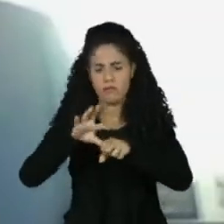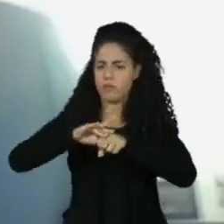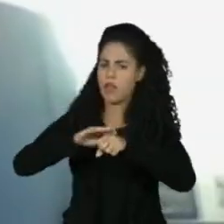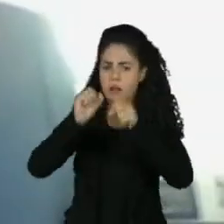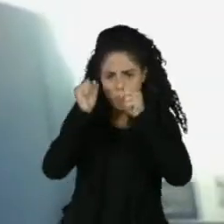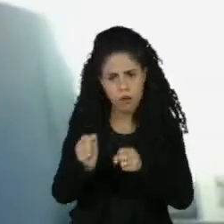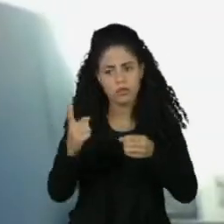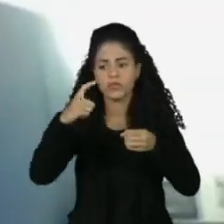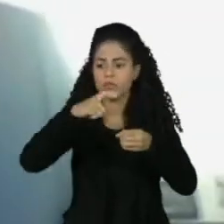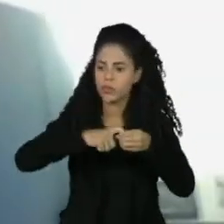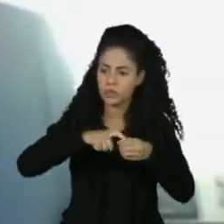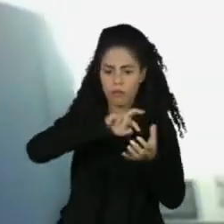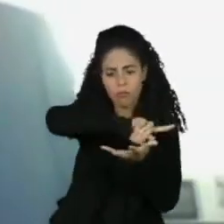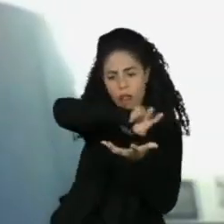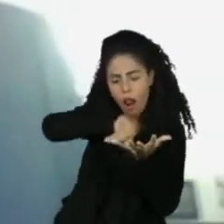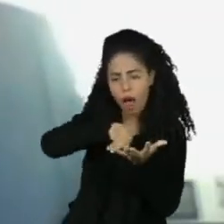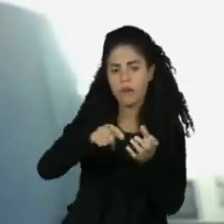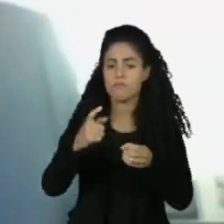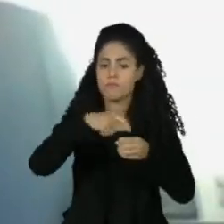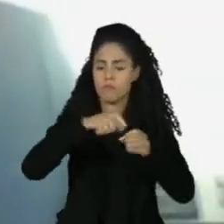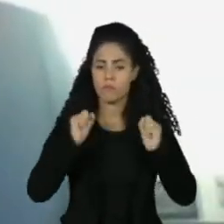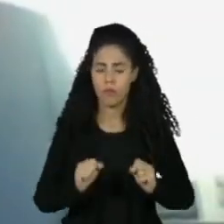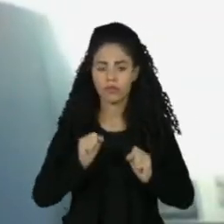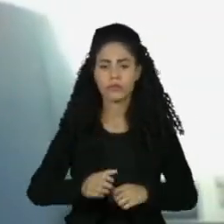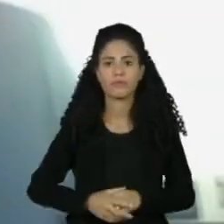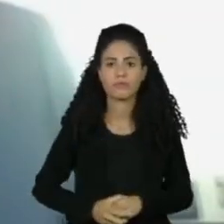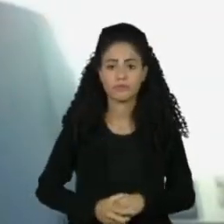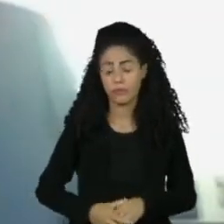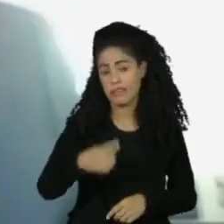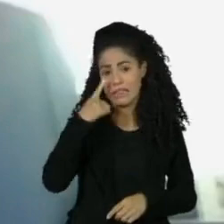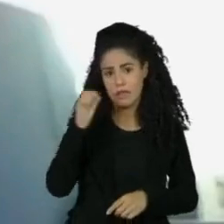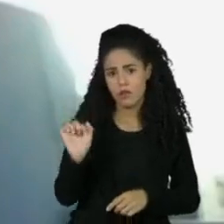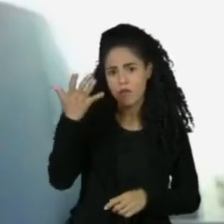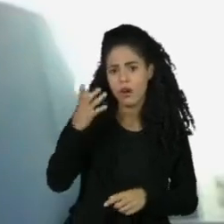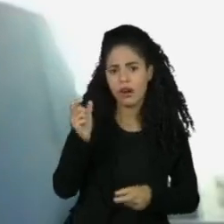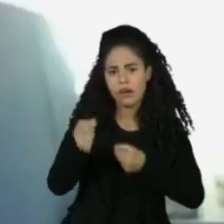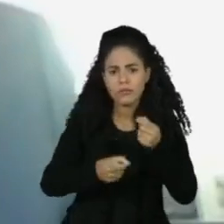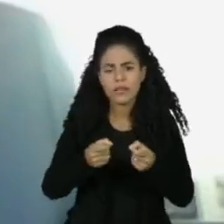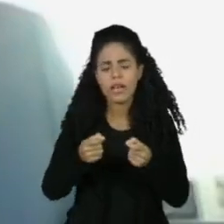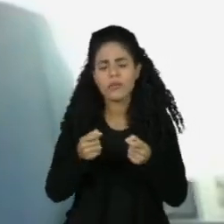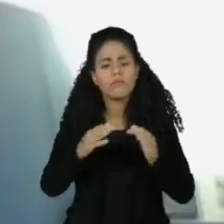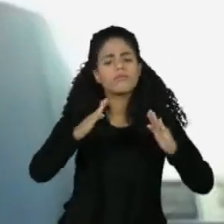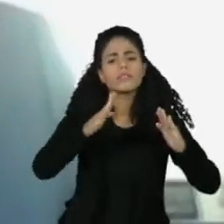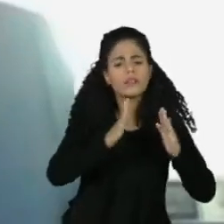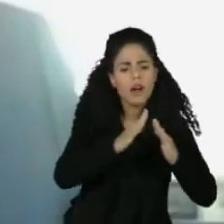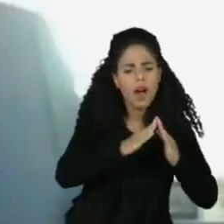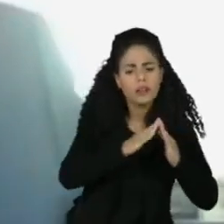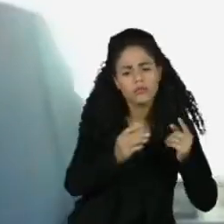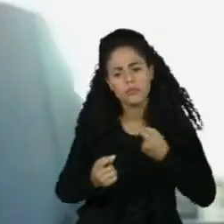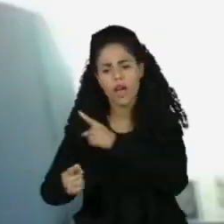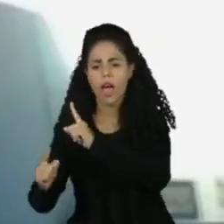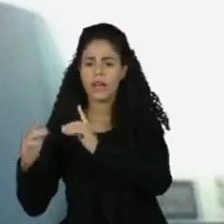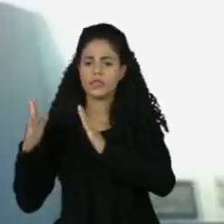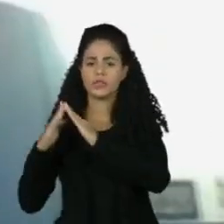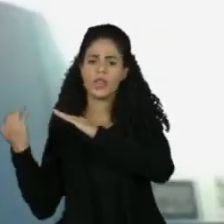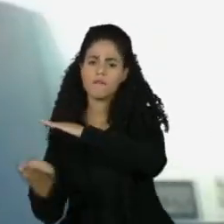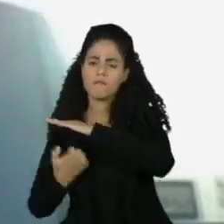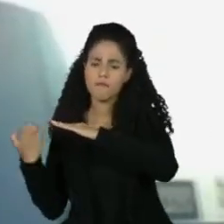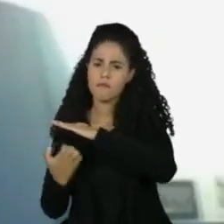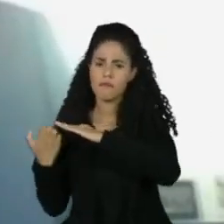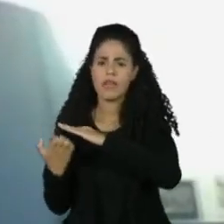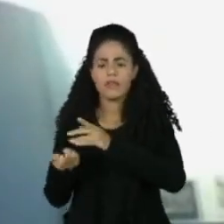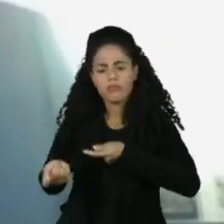Ela tem um impacto direto muito mais em questão de deslocamento, em questão de